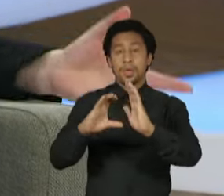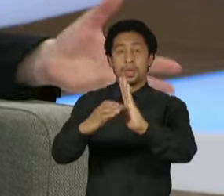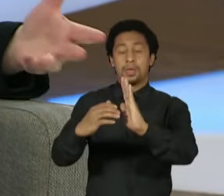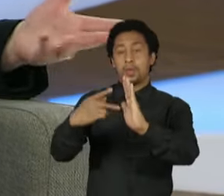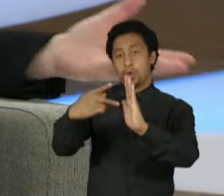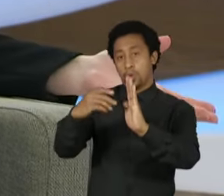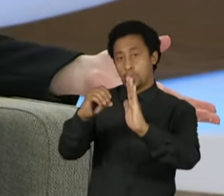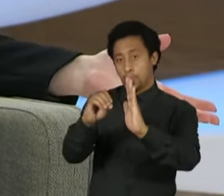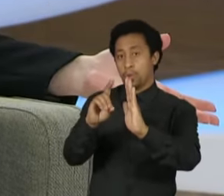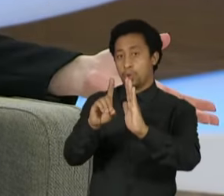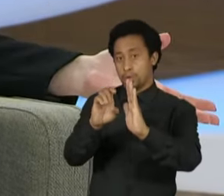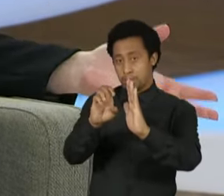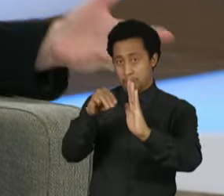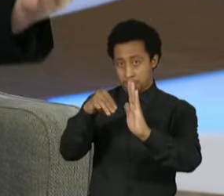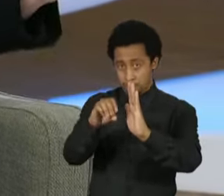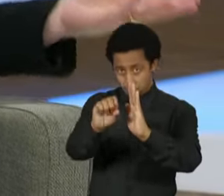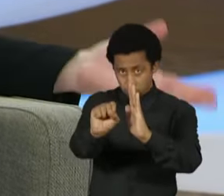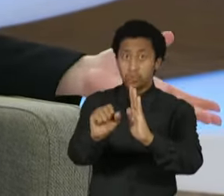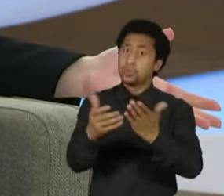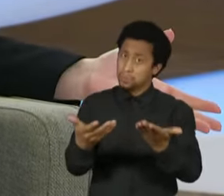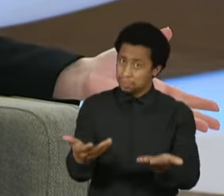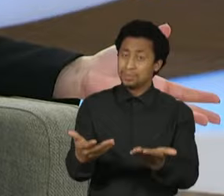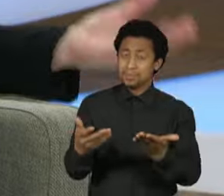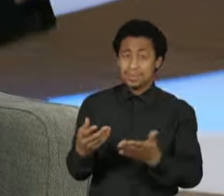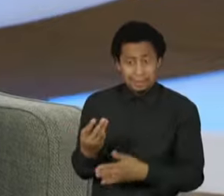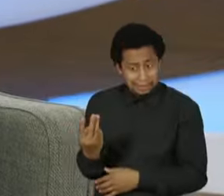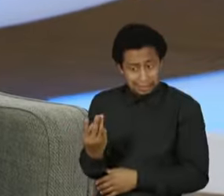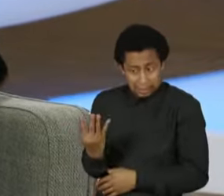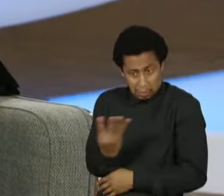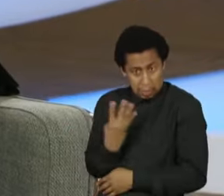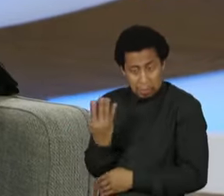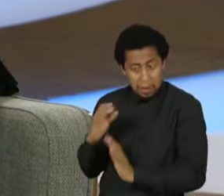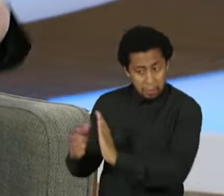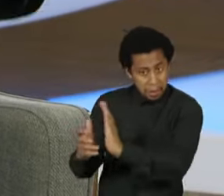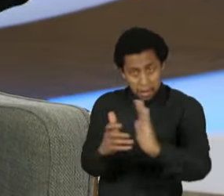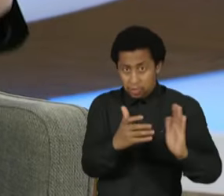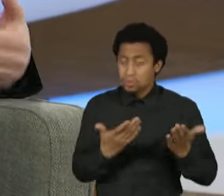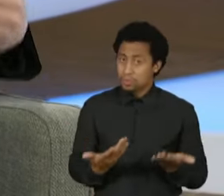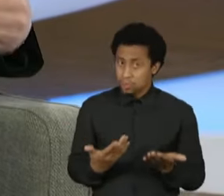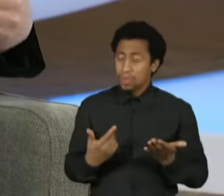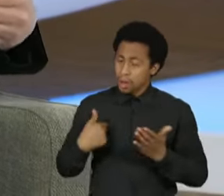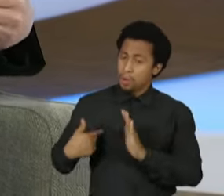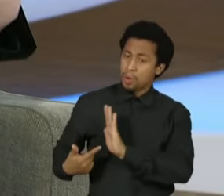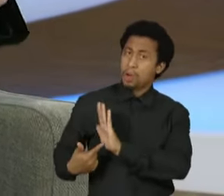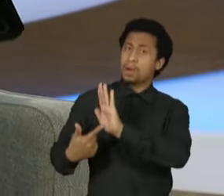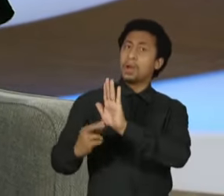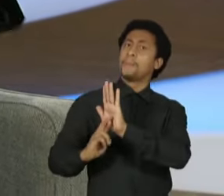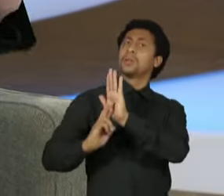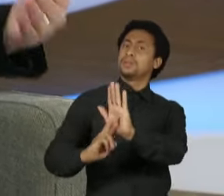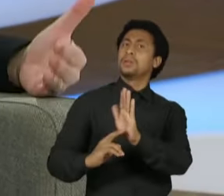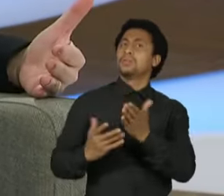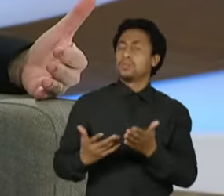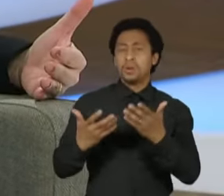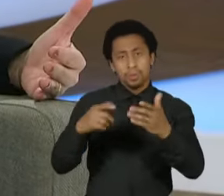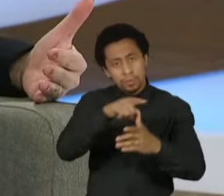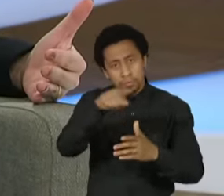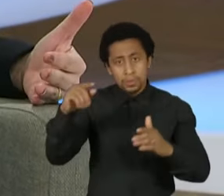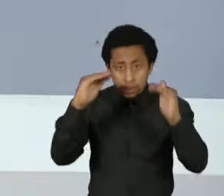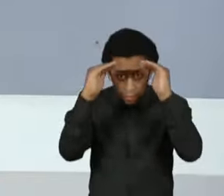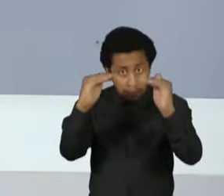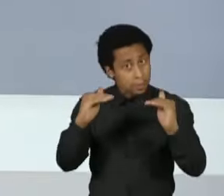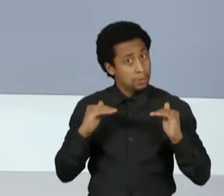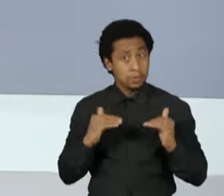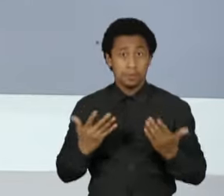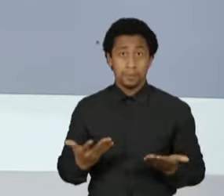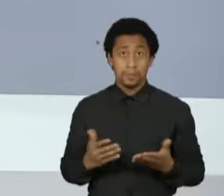sou candidata do MDB, que não é na sua maioria, até porque é o maior partido do Brasil. Então, eu gostaria de ser respeitada neste momento. Ninguém